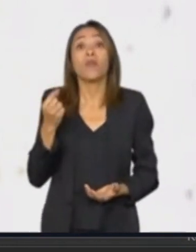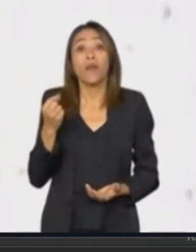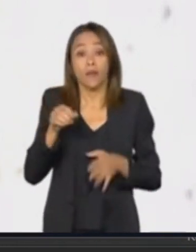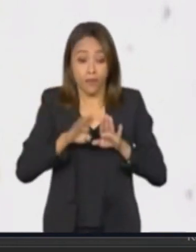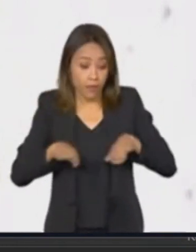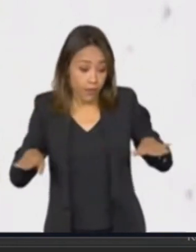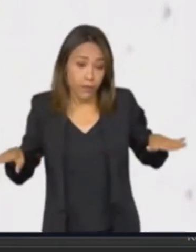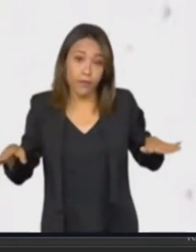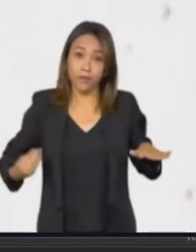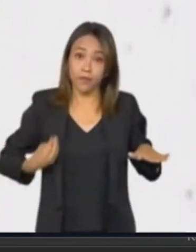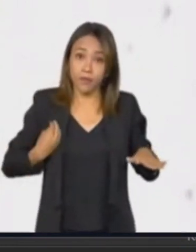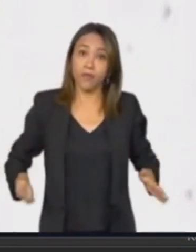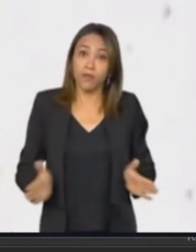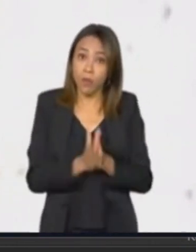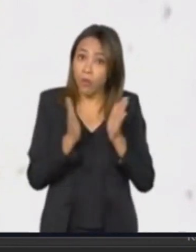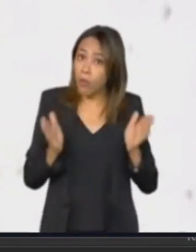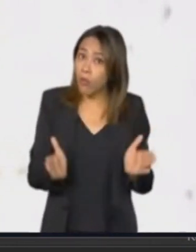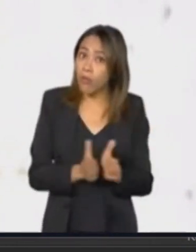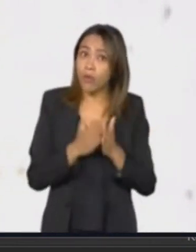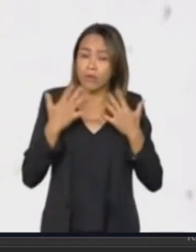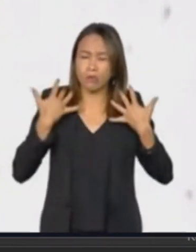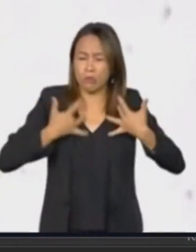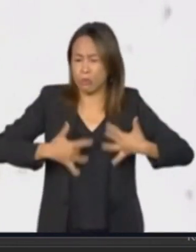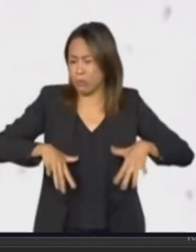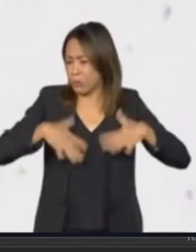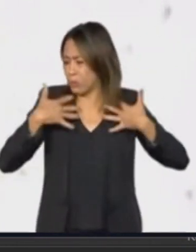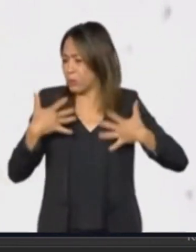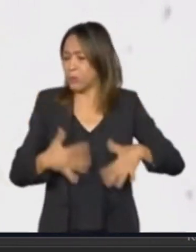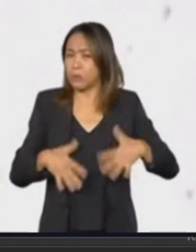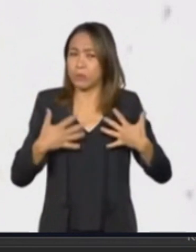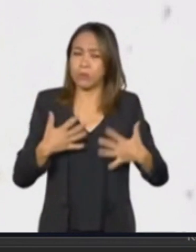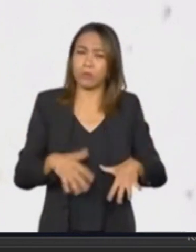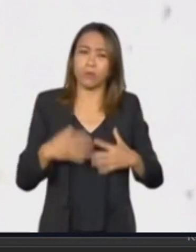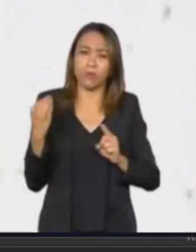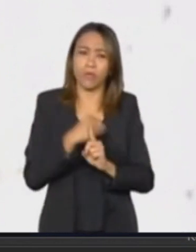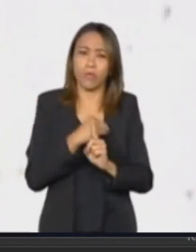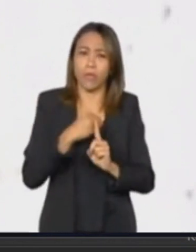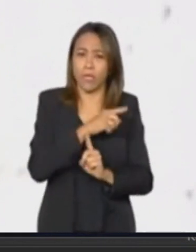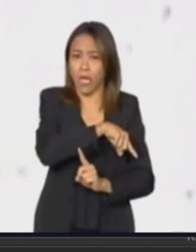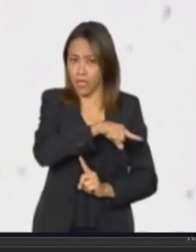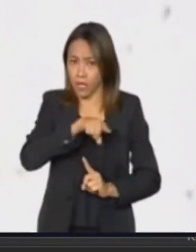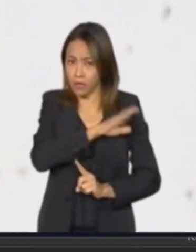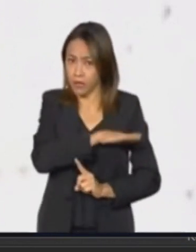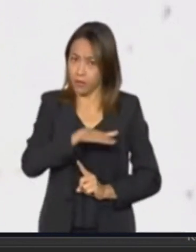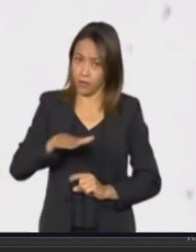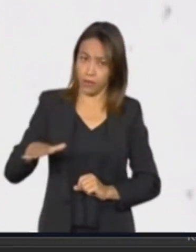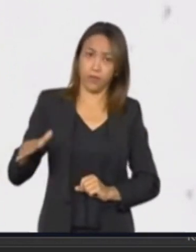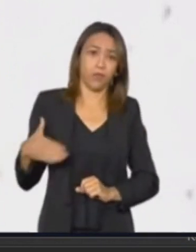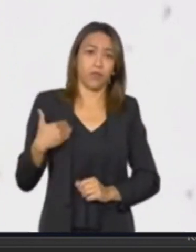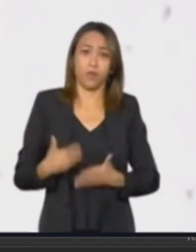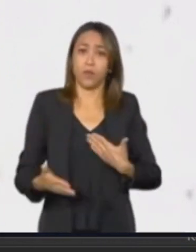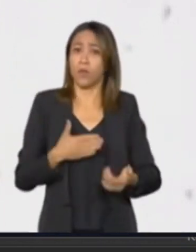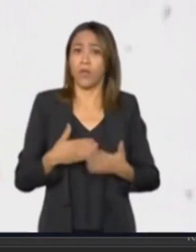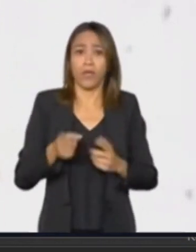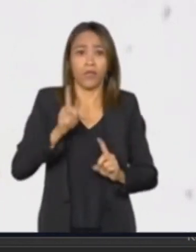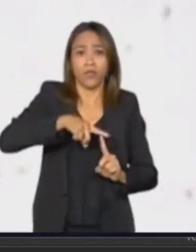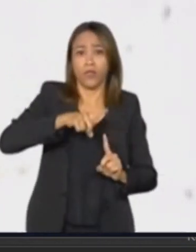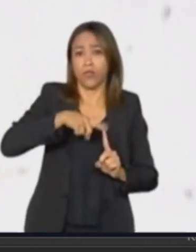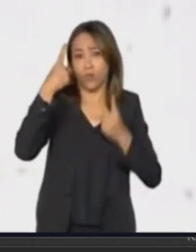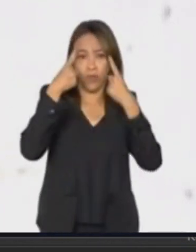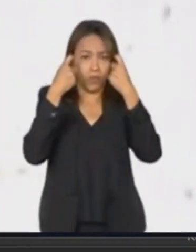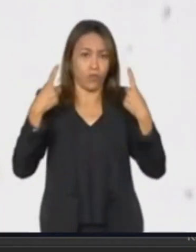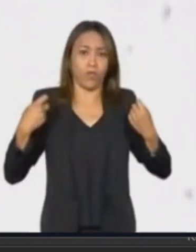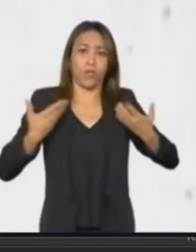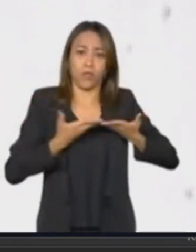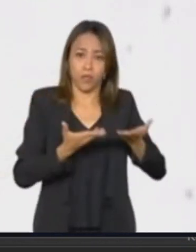que vivem na pobreza extrema, submetidas a intensa vulnerabilidade, expostas a todo tipo de violência. É por esse